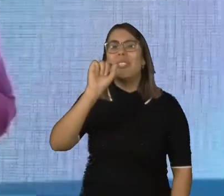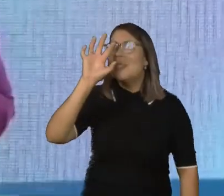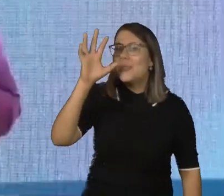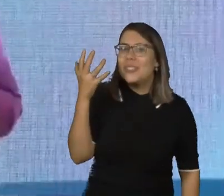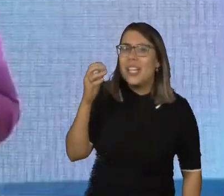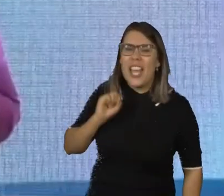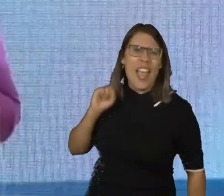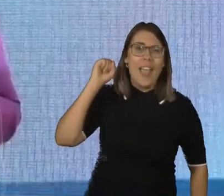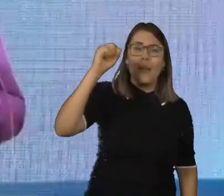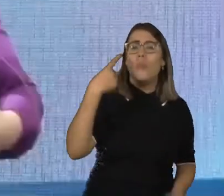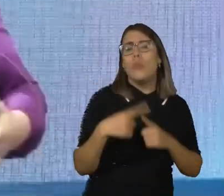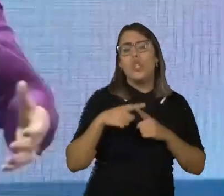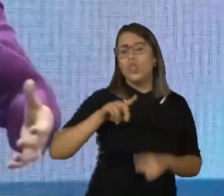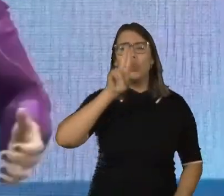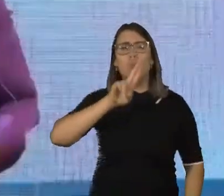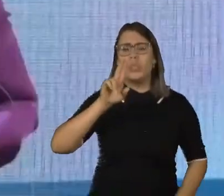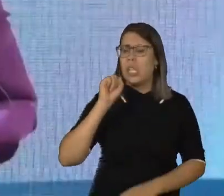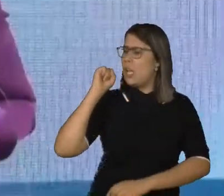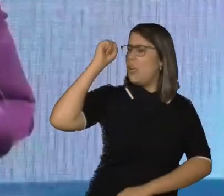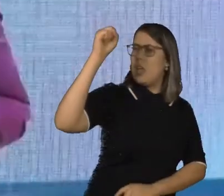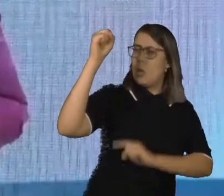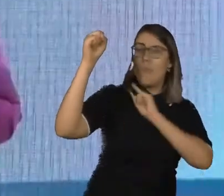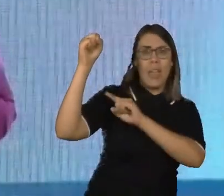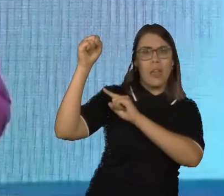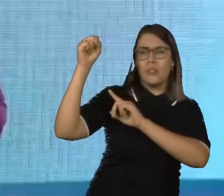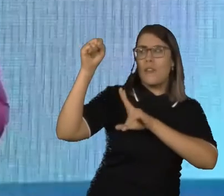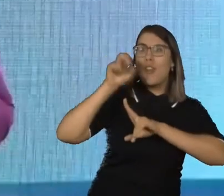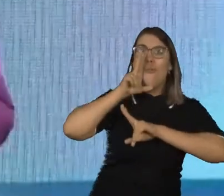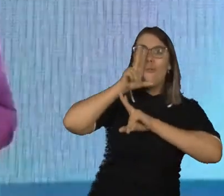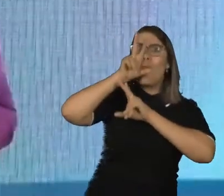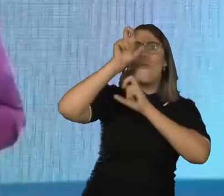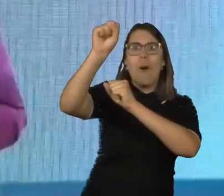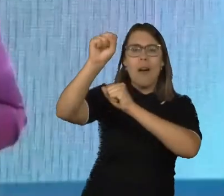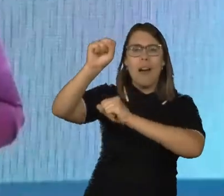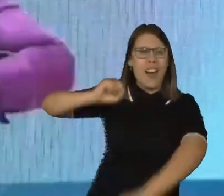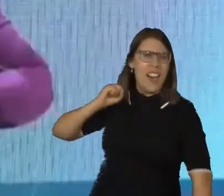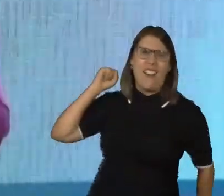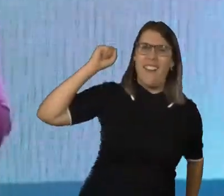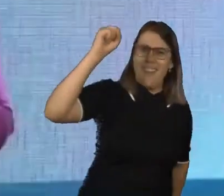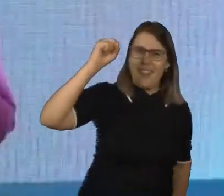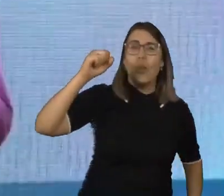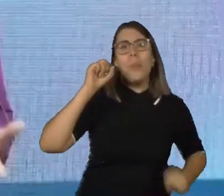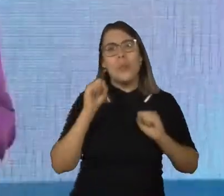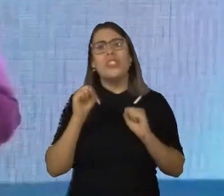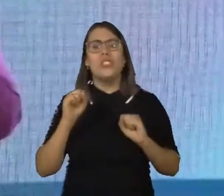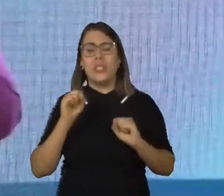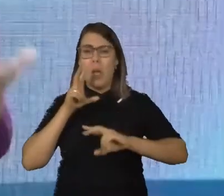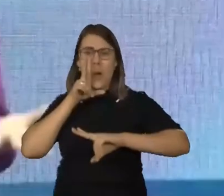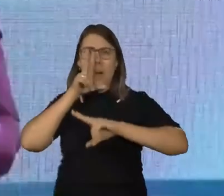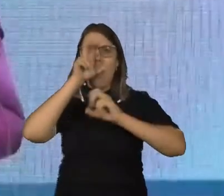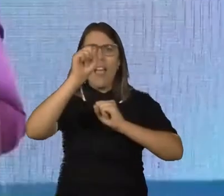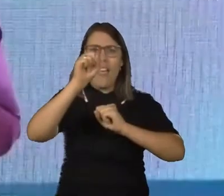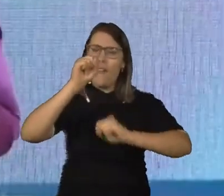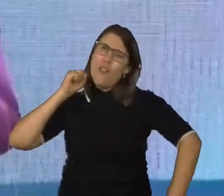diz rei no final? Rei é a nossa força. O rei é uma forma de avançar. Podia ser ru, podia ser rá.